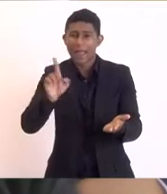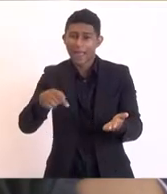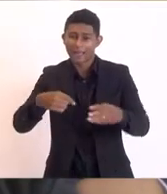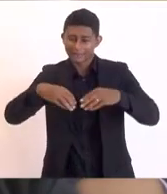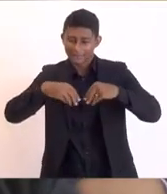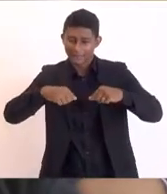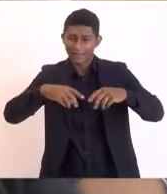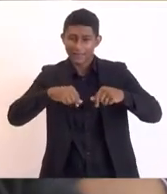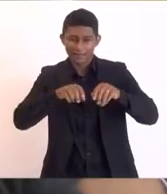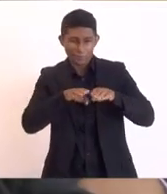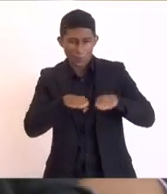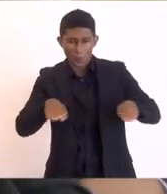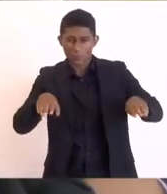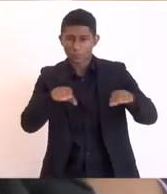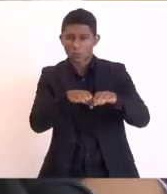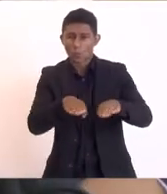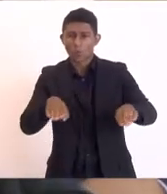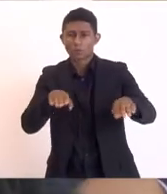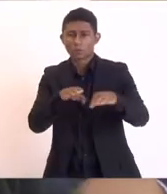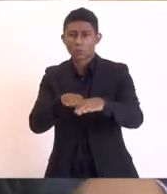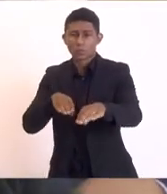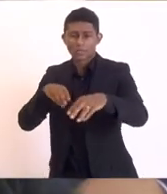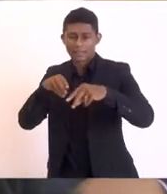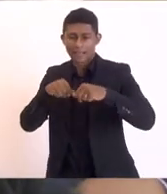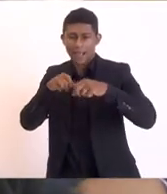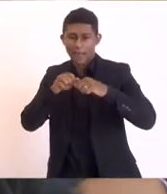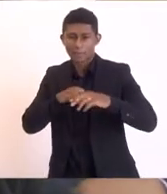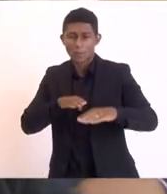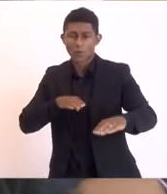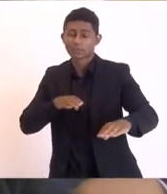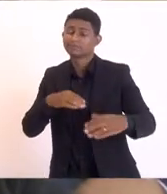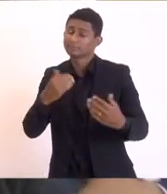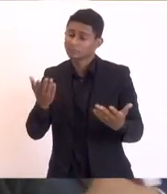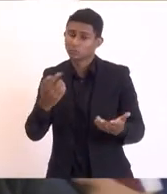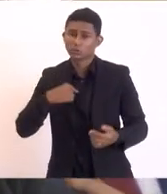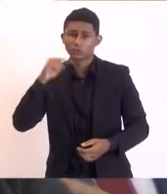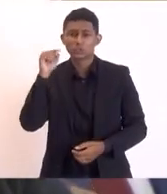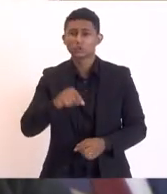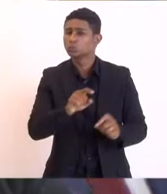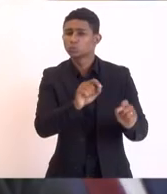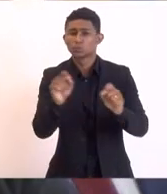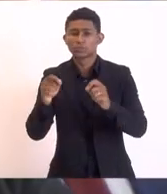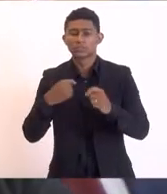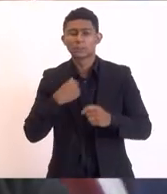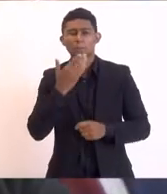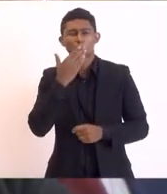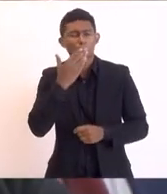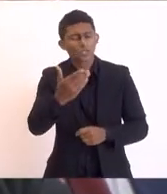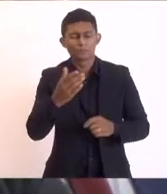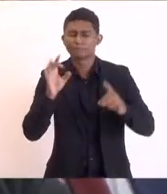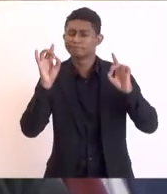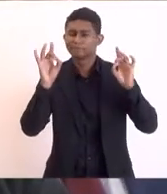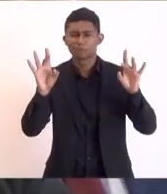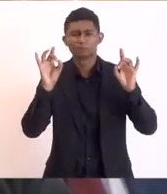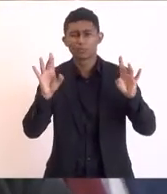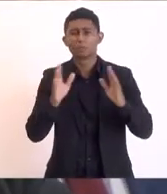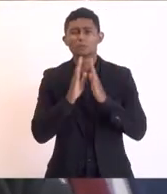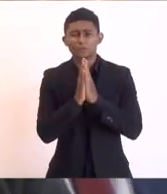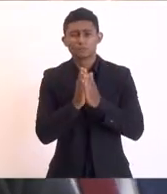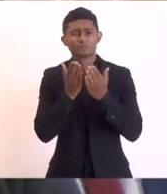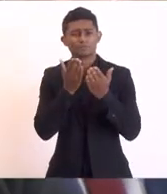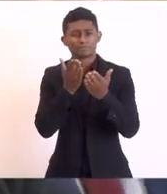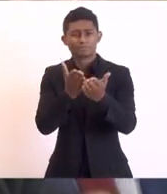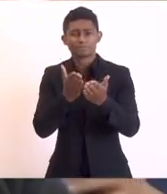terra e quero aqui fazer também um pedido muito especial a vossa